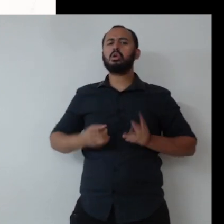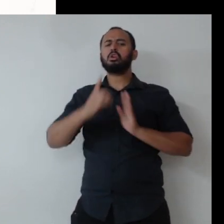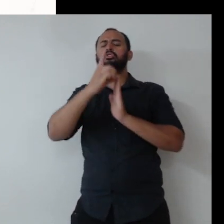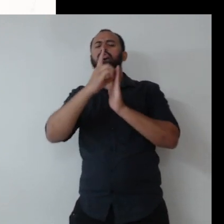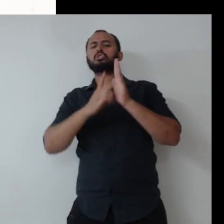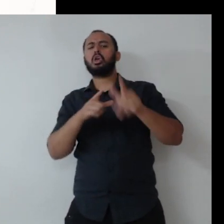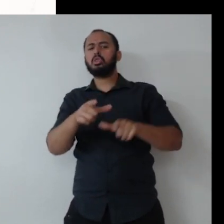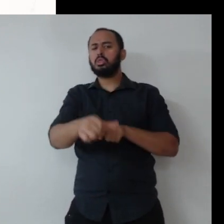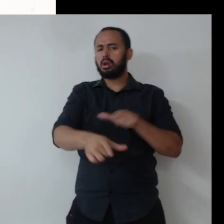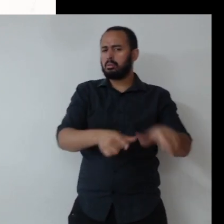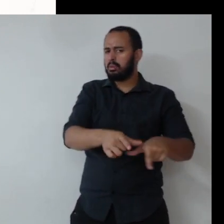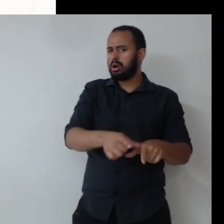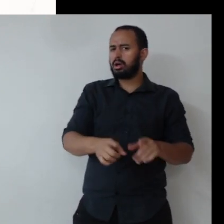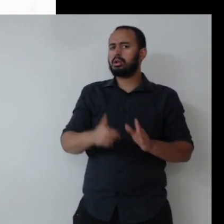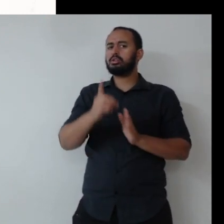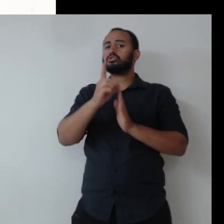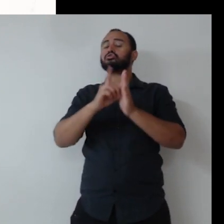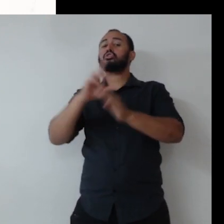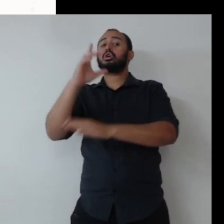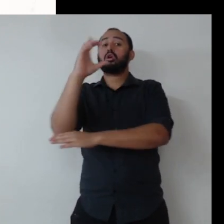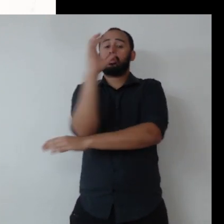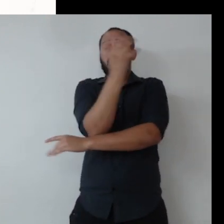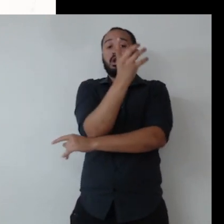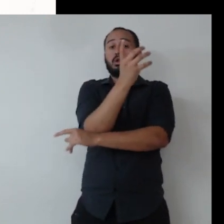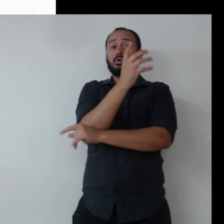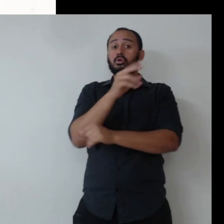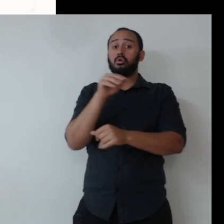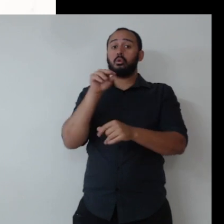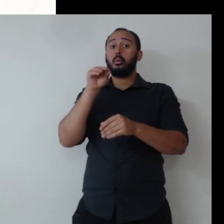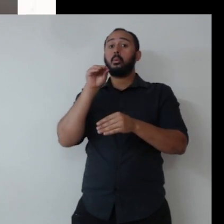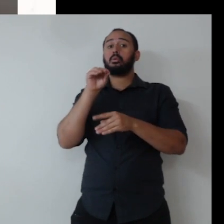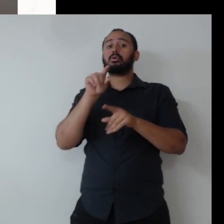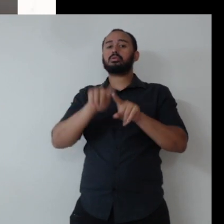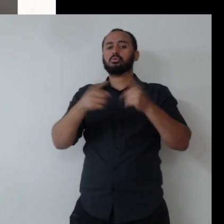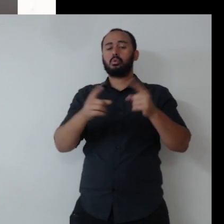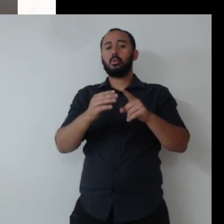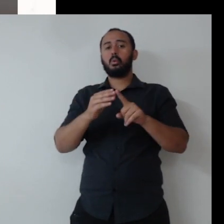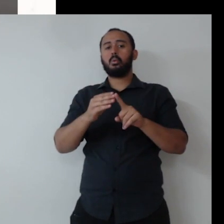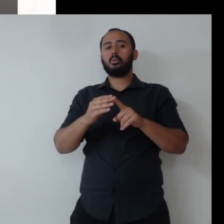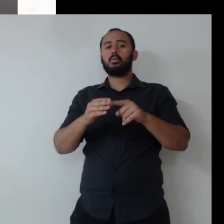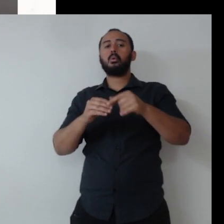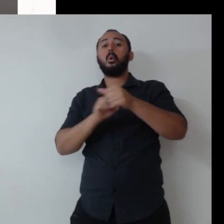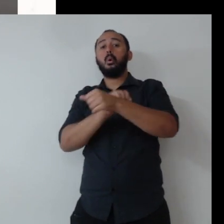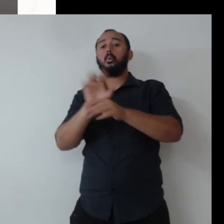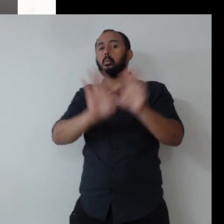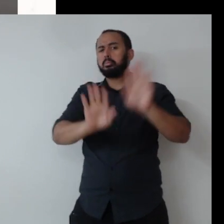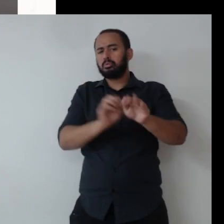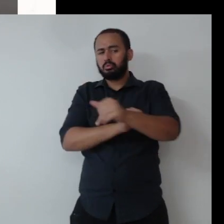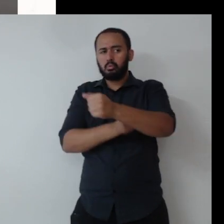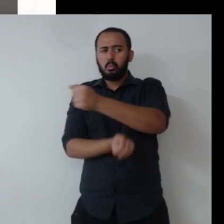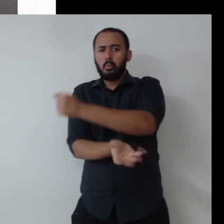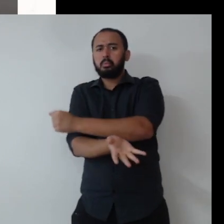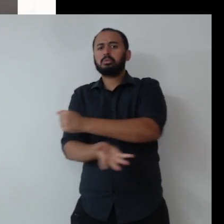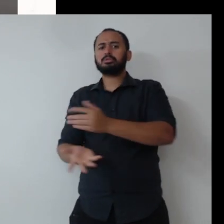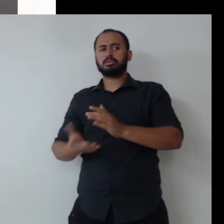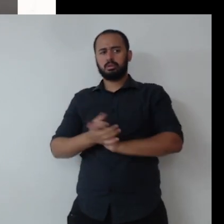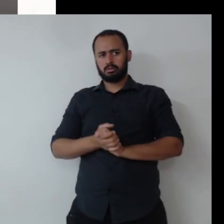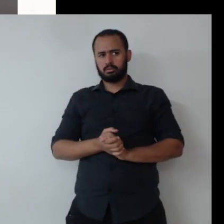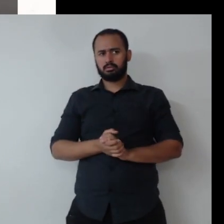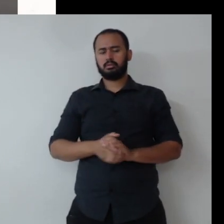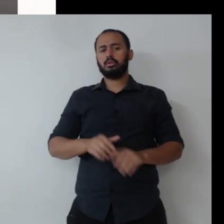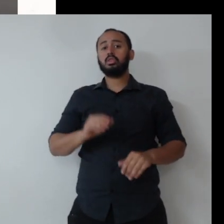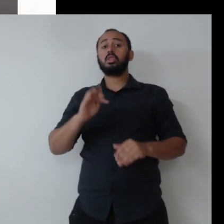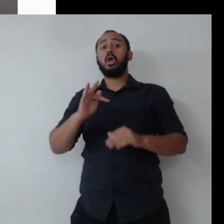direito de proteção ambiental e princípio contra a corrupção. São dez princípios. E aí, gente, o conceito foi